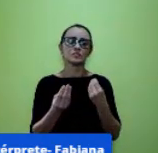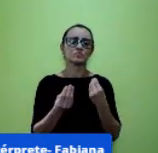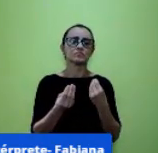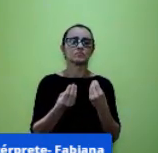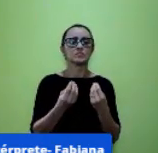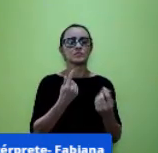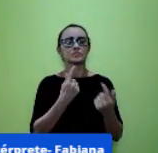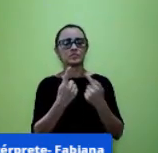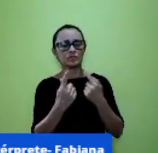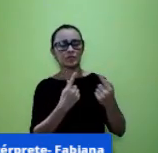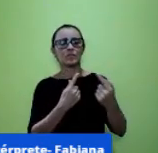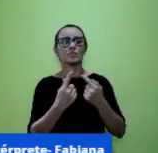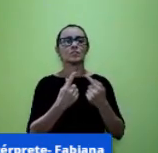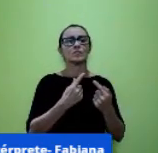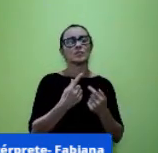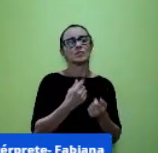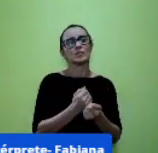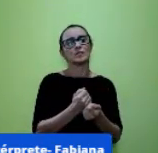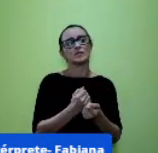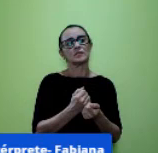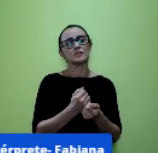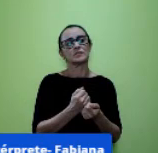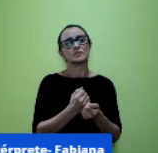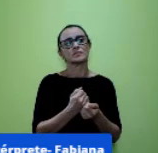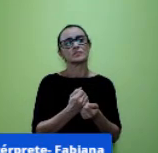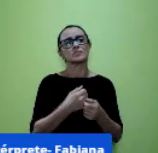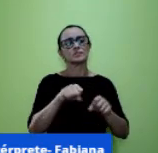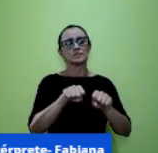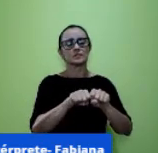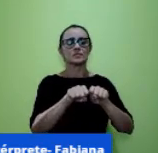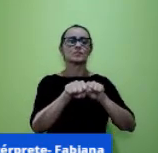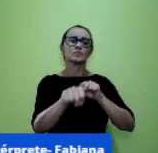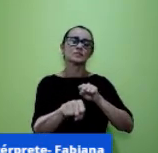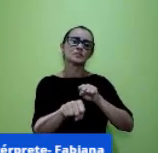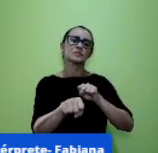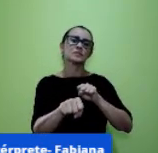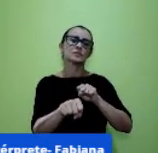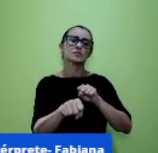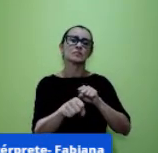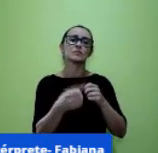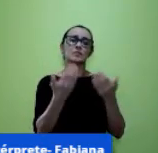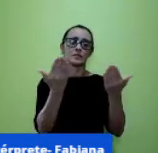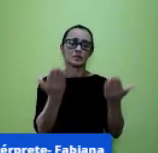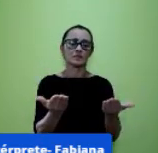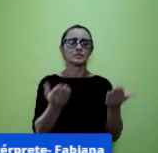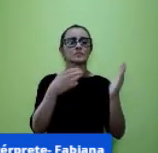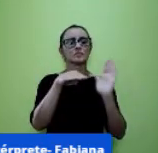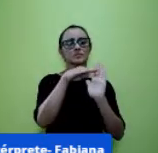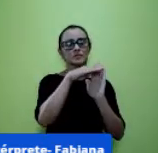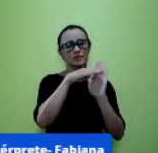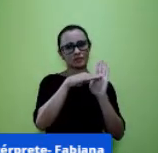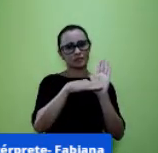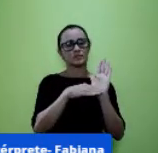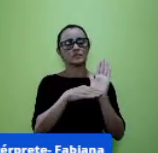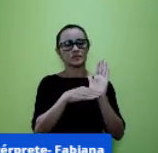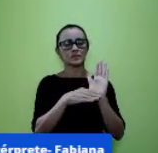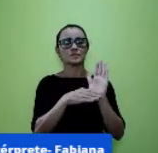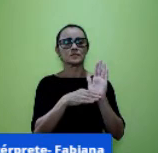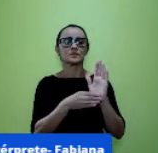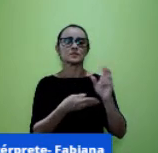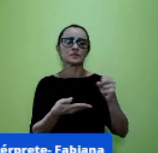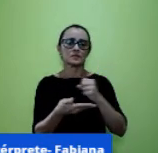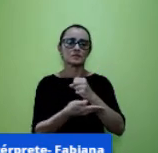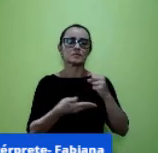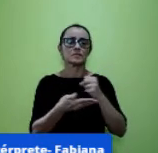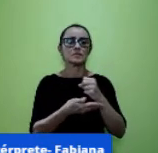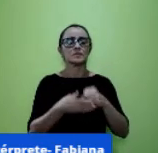conduzir essa formação nossas referências são essas as básicas para